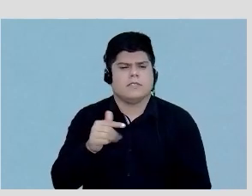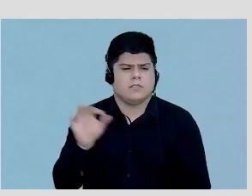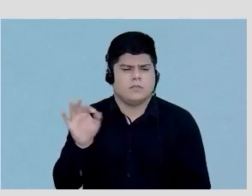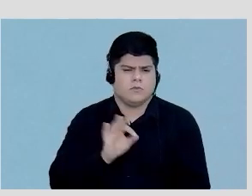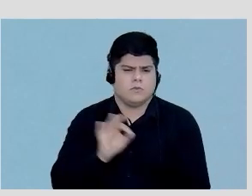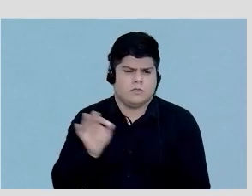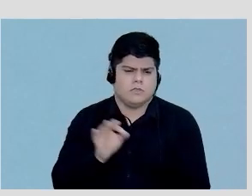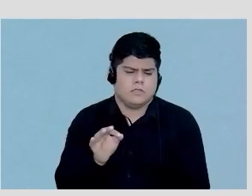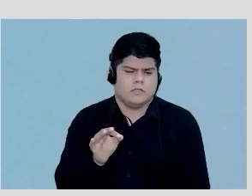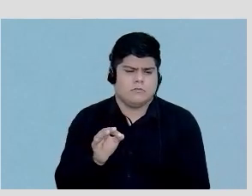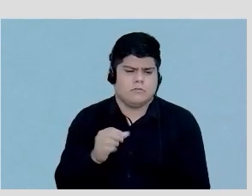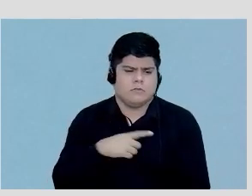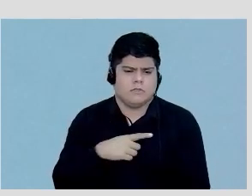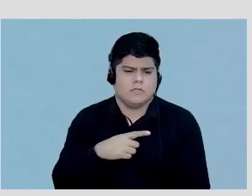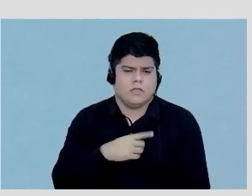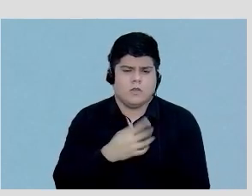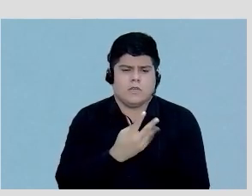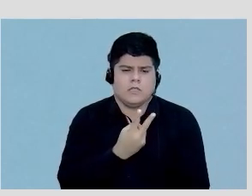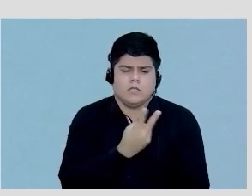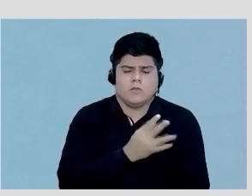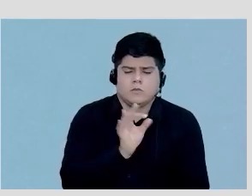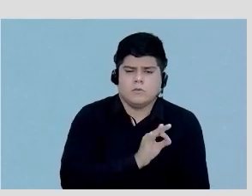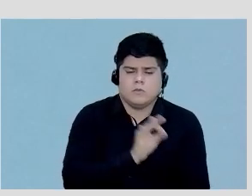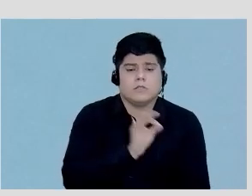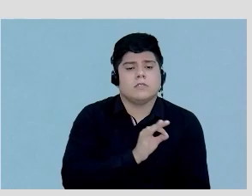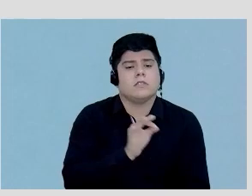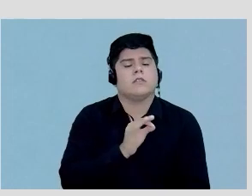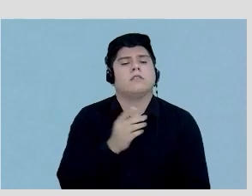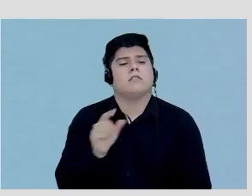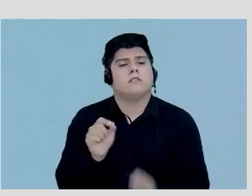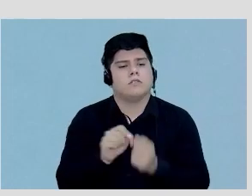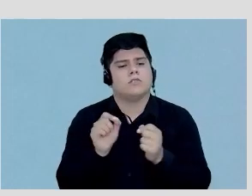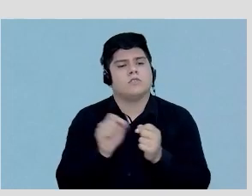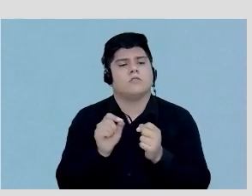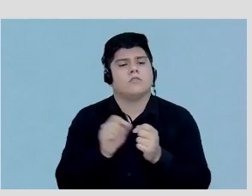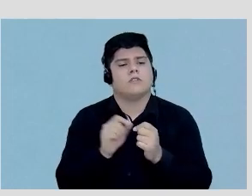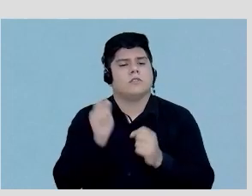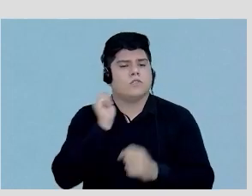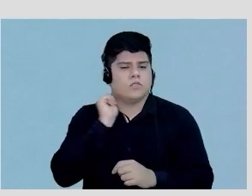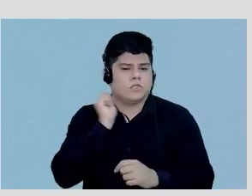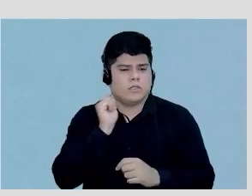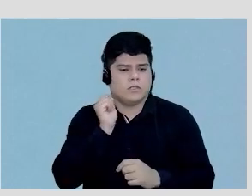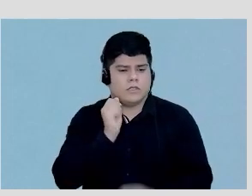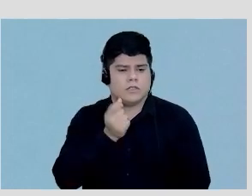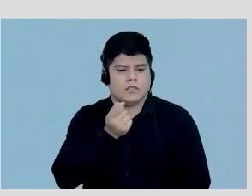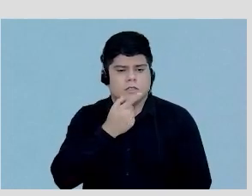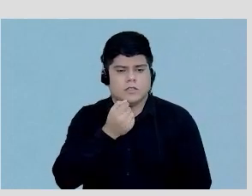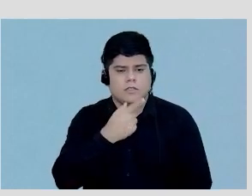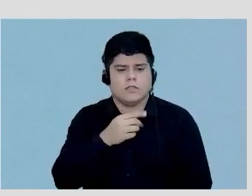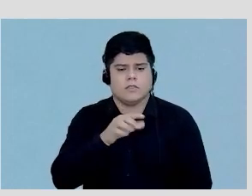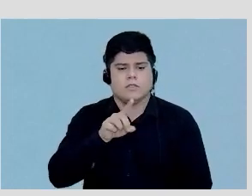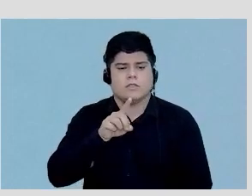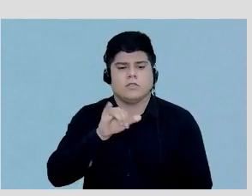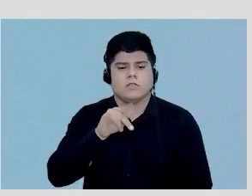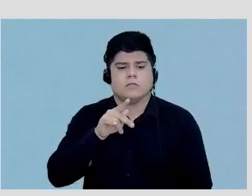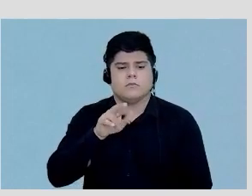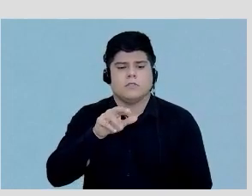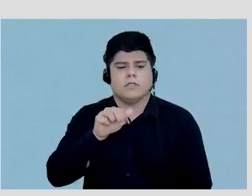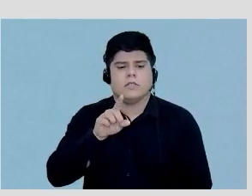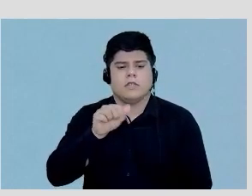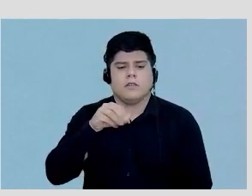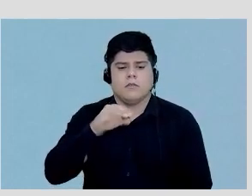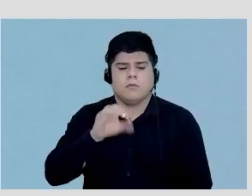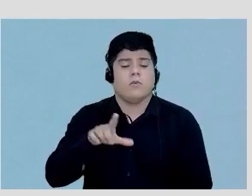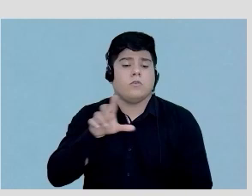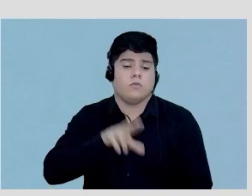57%, 42% dos pacientes a gente fez o estresse farmacológico, o dipiridamol. Agora a gente tem